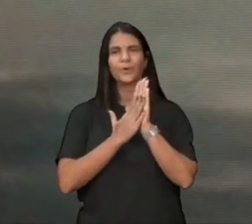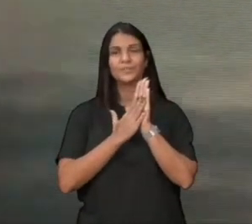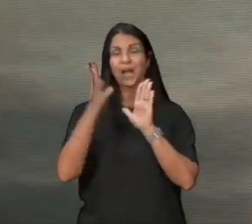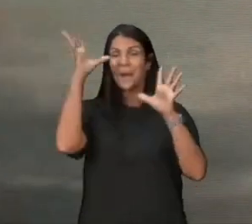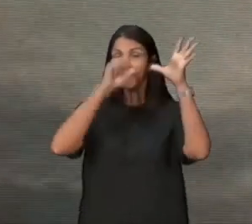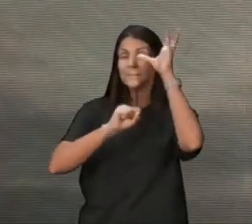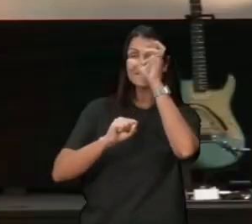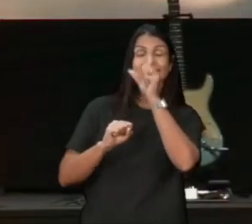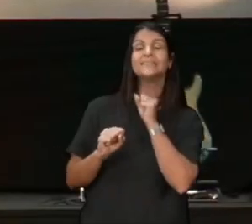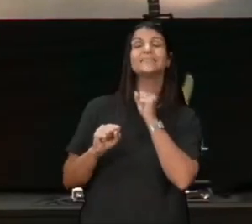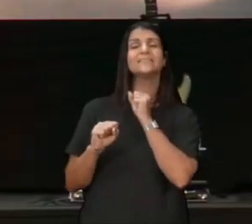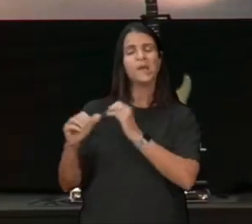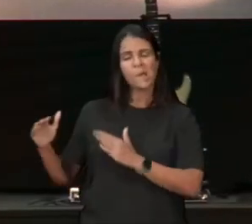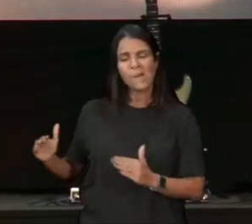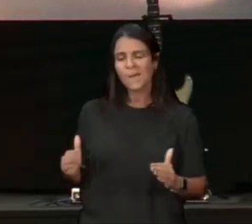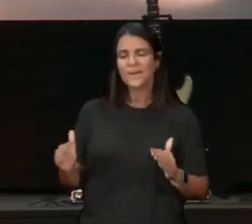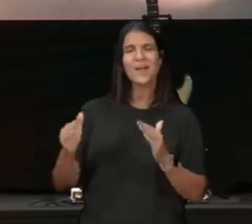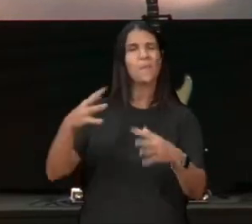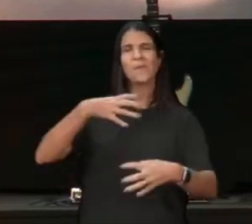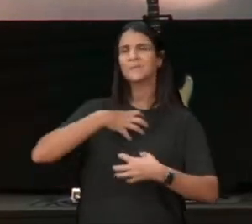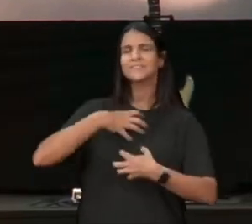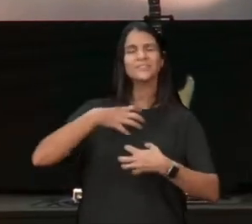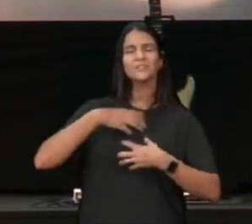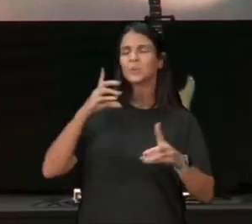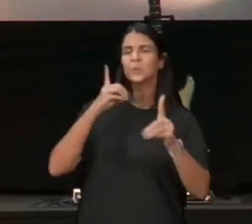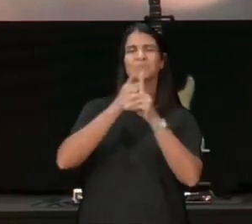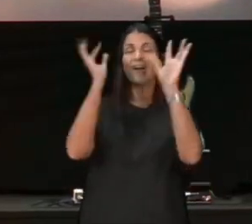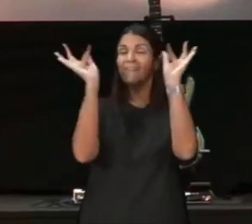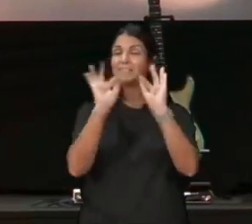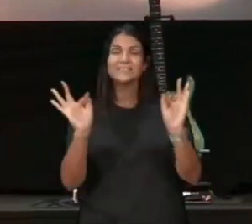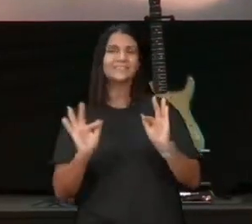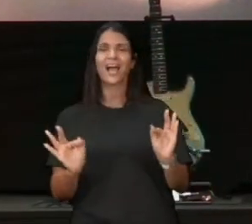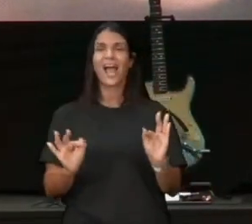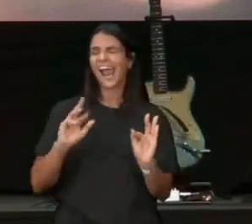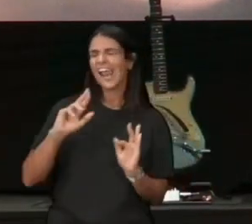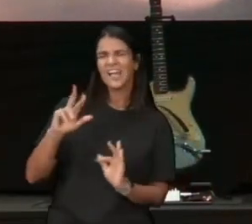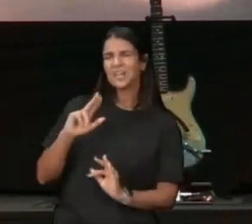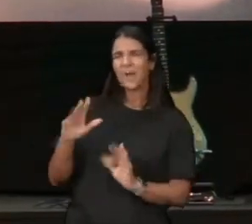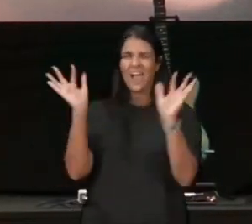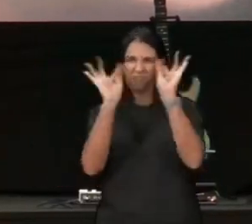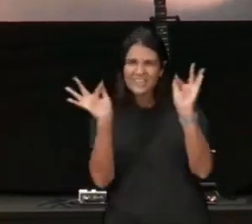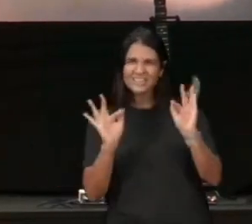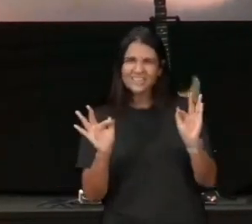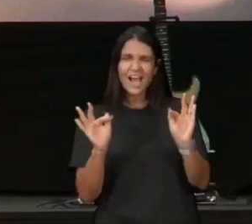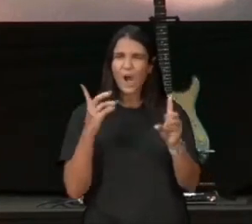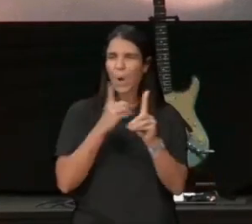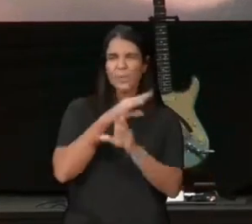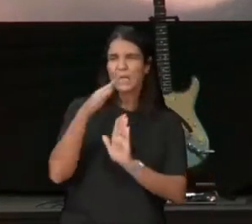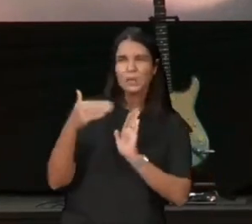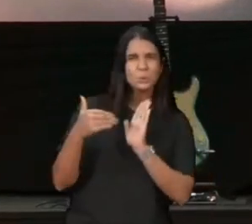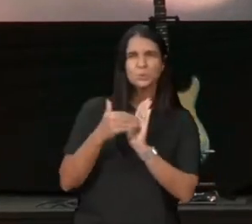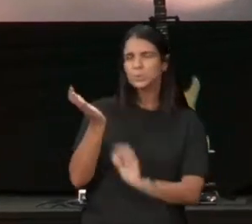aprendessem, o caminho, da felicidade, que não é, a gente ter tudo, o a gente quer, mas é a gente, se contentar, em ter